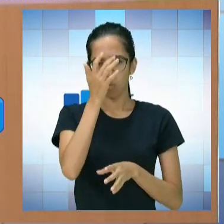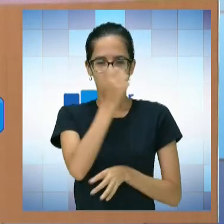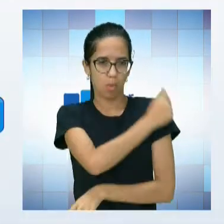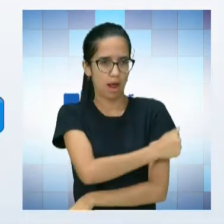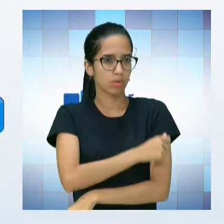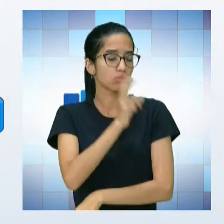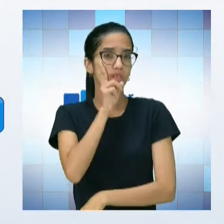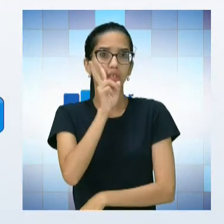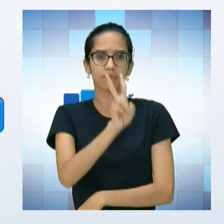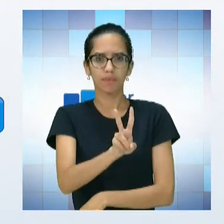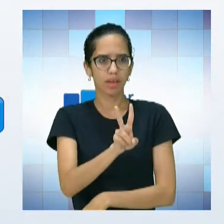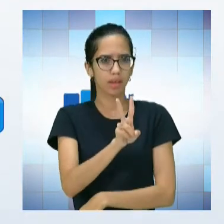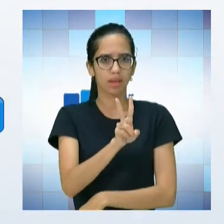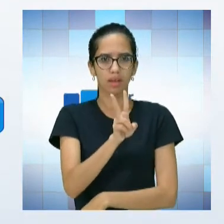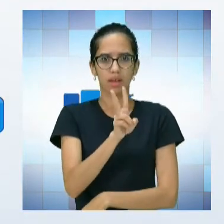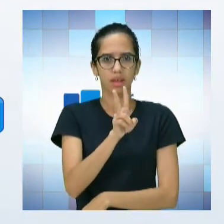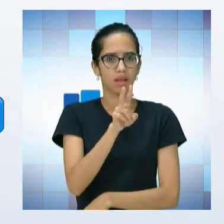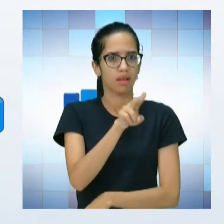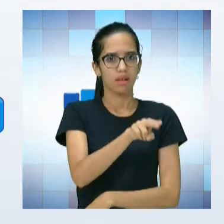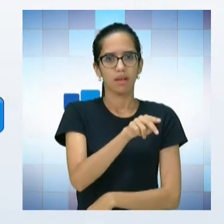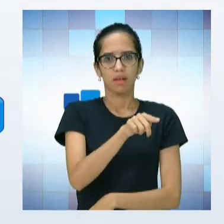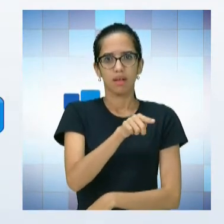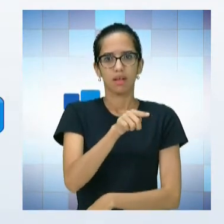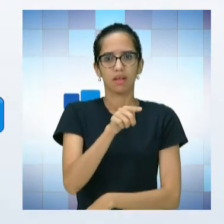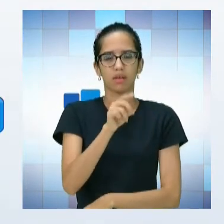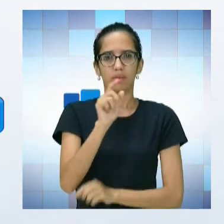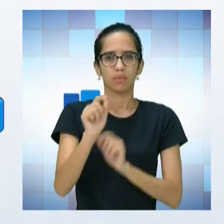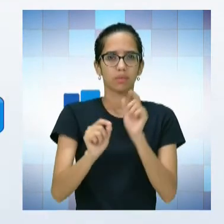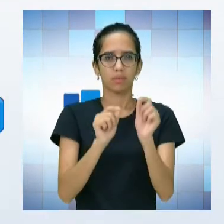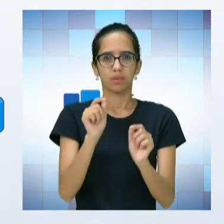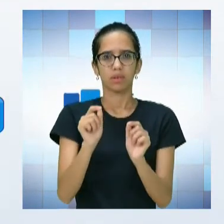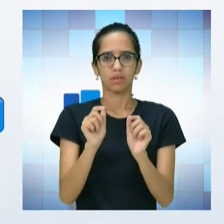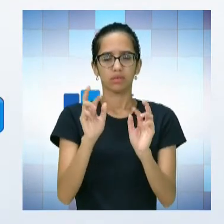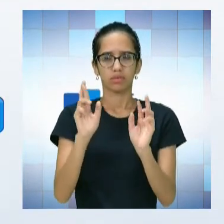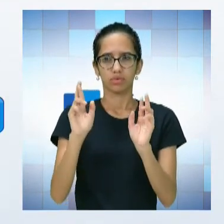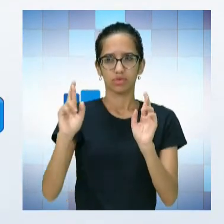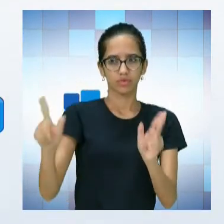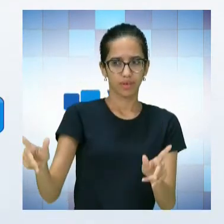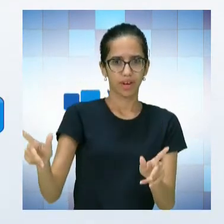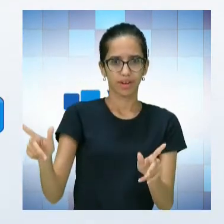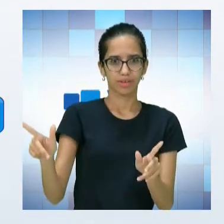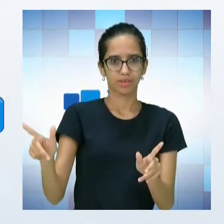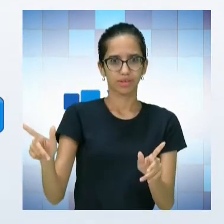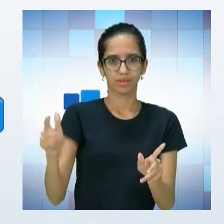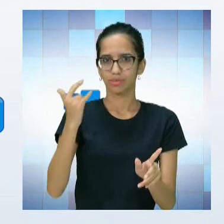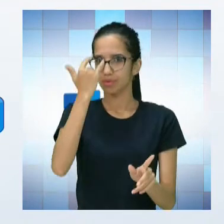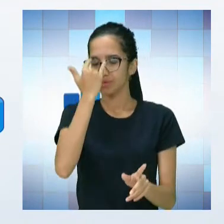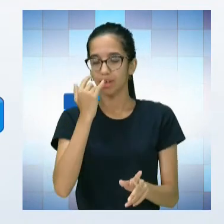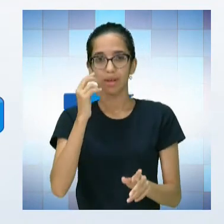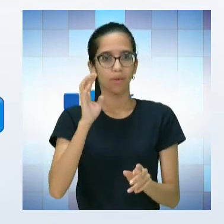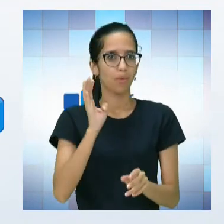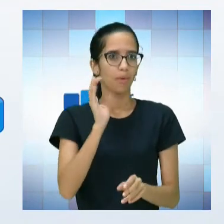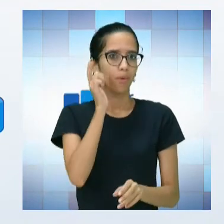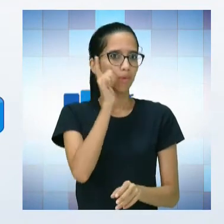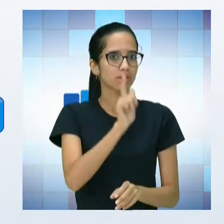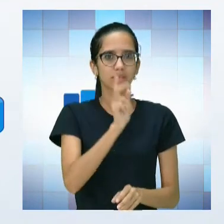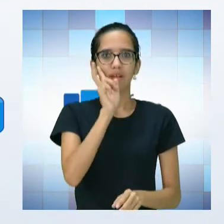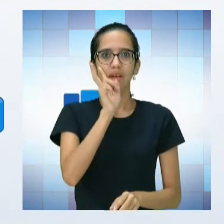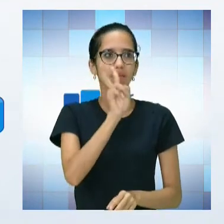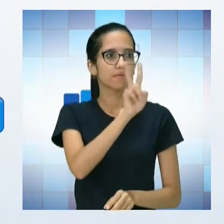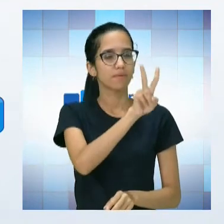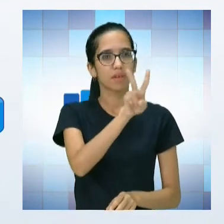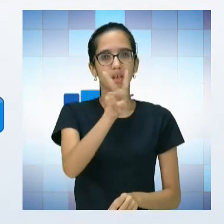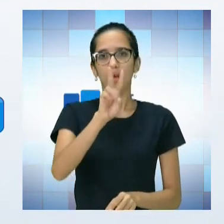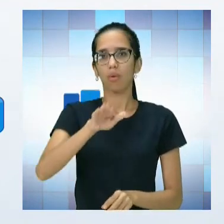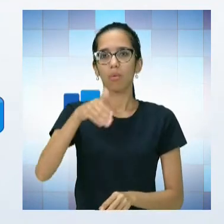ele já tem um grande diferencial em relação ao aluno que não enxerga, que é a visão e o professor, quando está explicando o